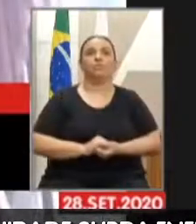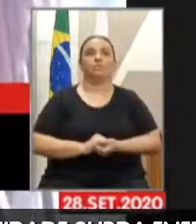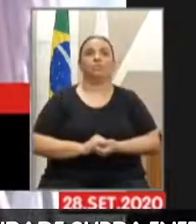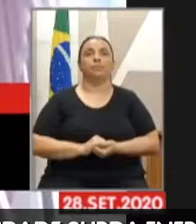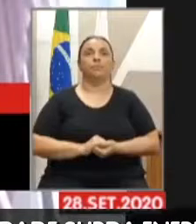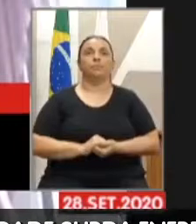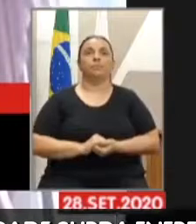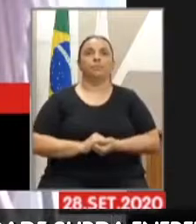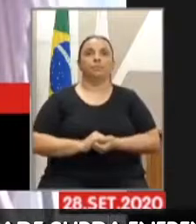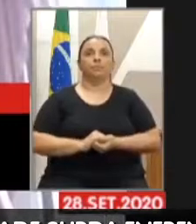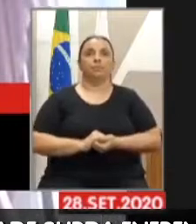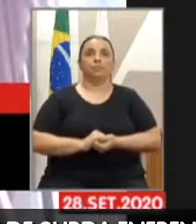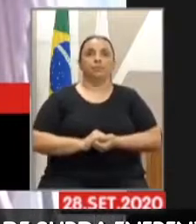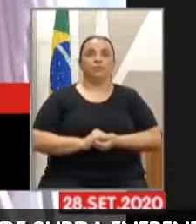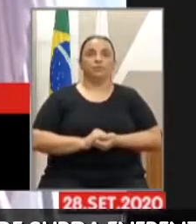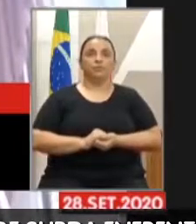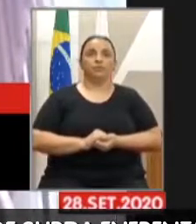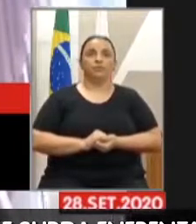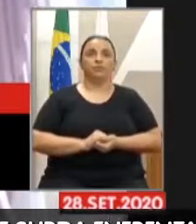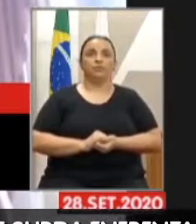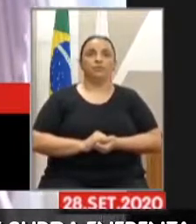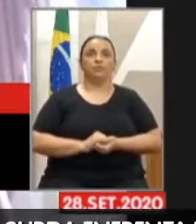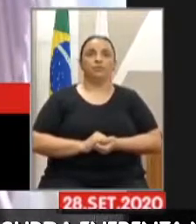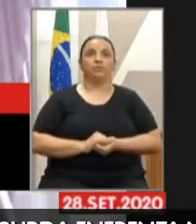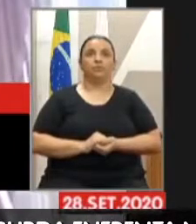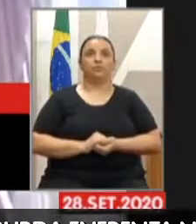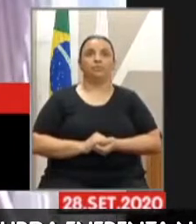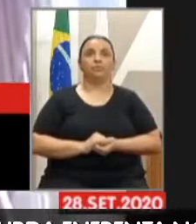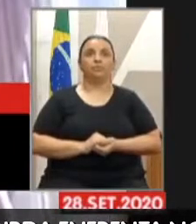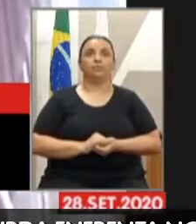Ela só um minuto, cadê o microfone aqui, espera, para você.